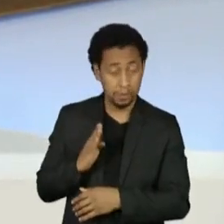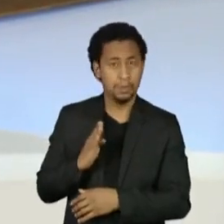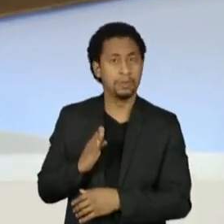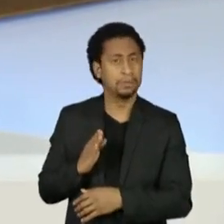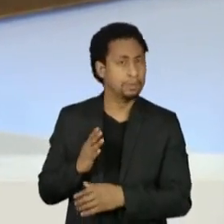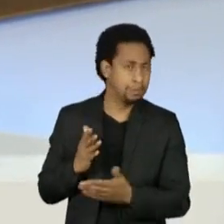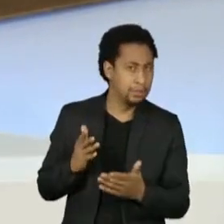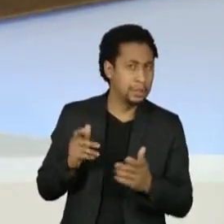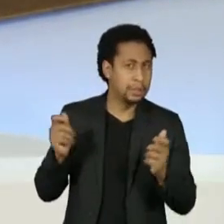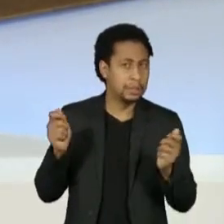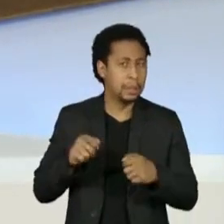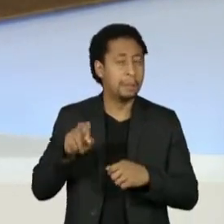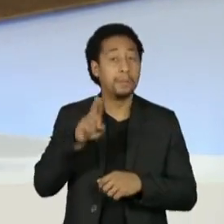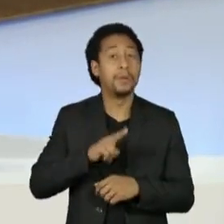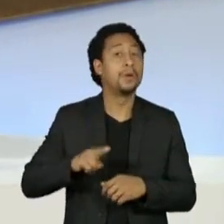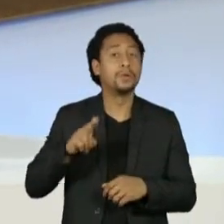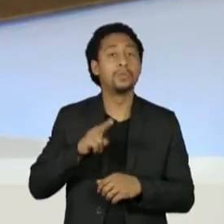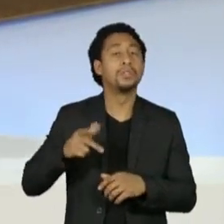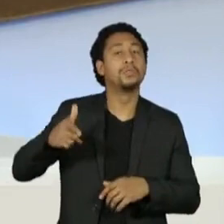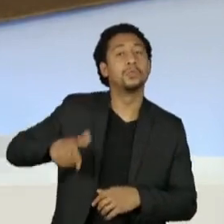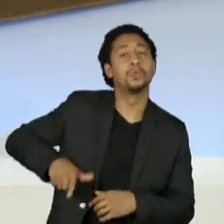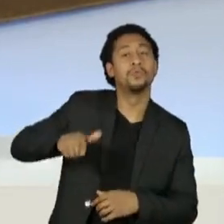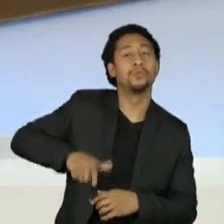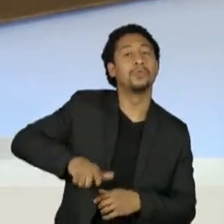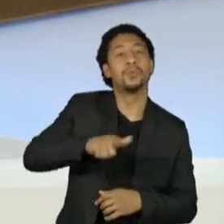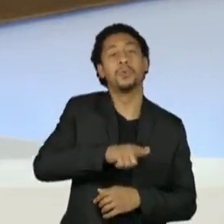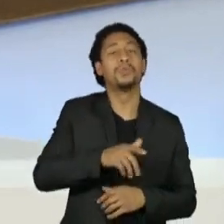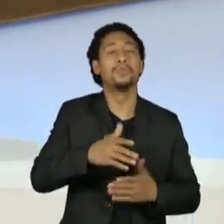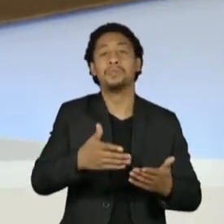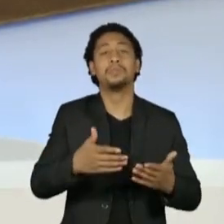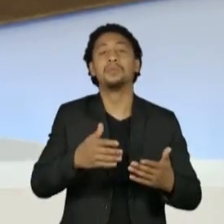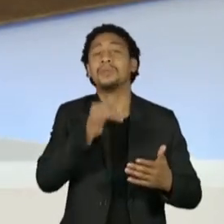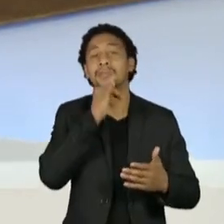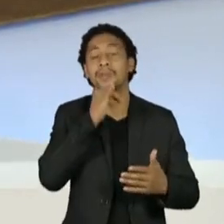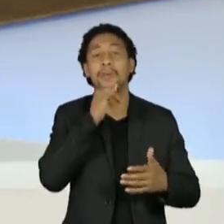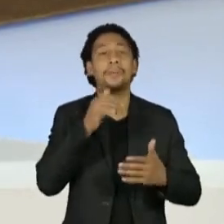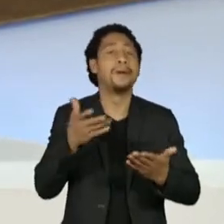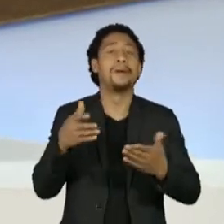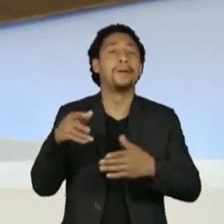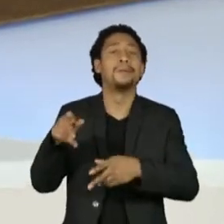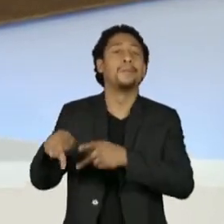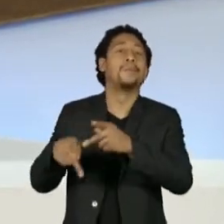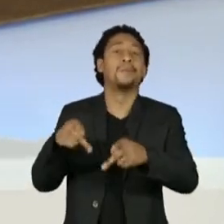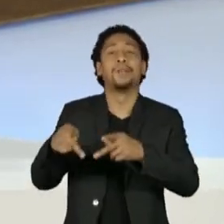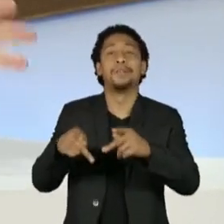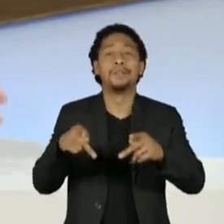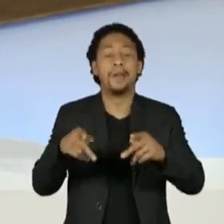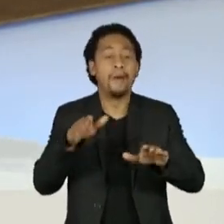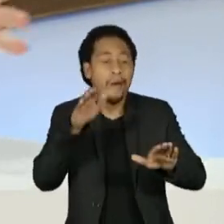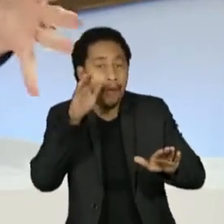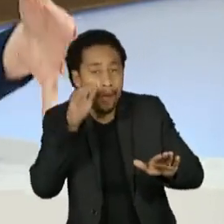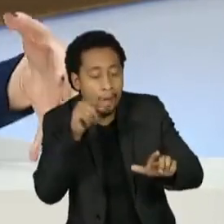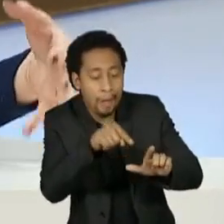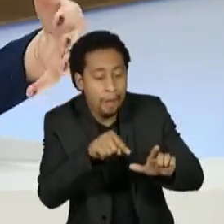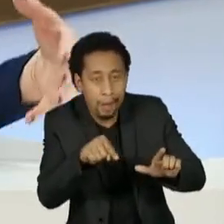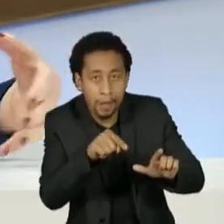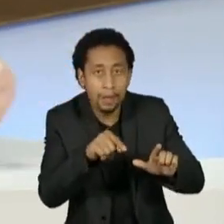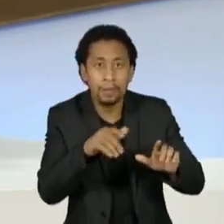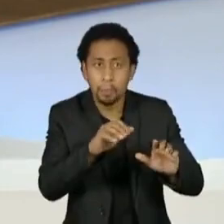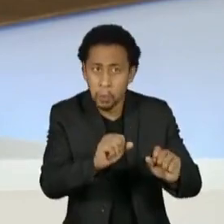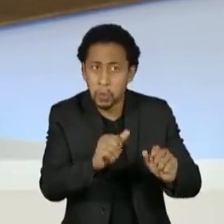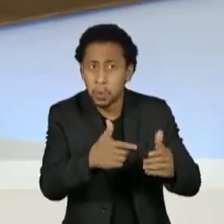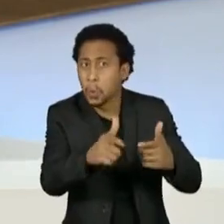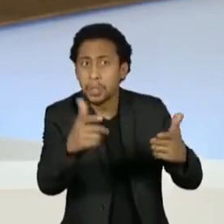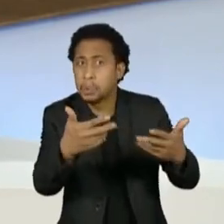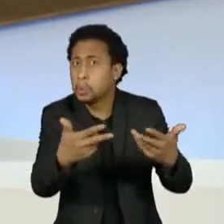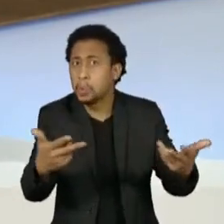usada, por exemplo, com mais frequência para plebiscitos, para uma consulta mais efetiva da população ou não? Você acha que o uso da urna realmente tem que ficar restrito